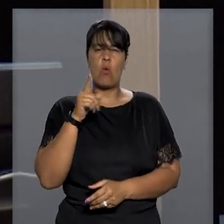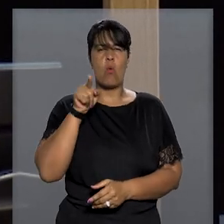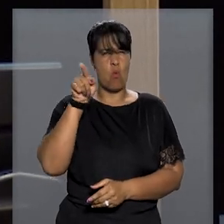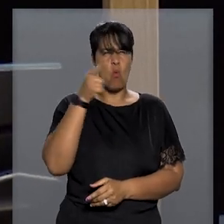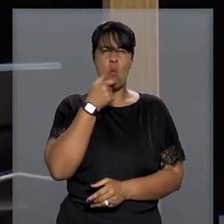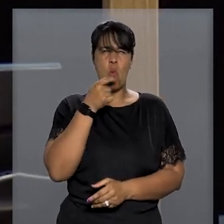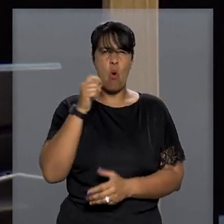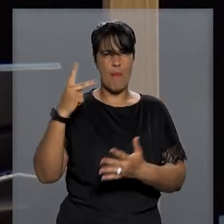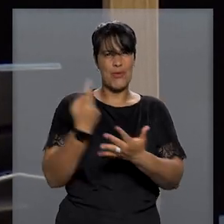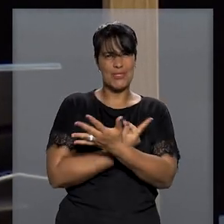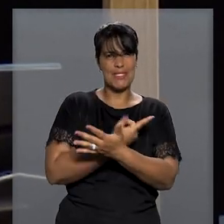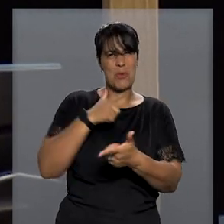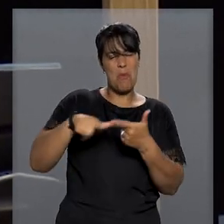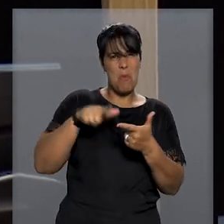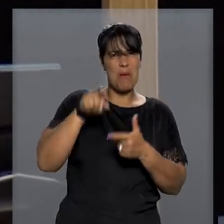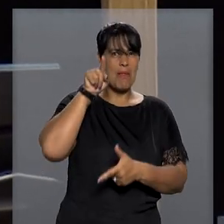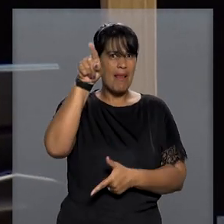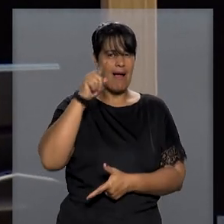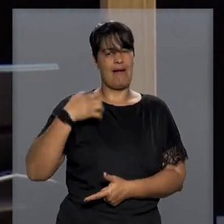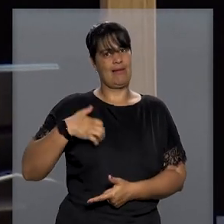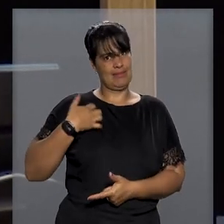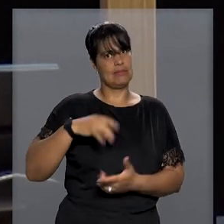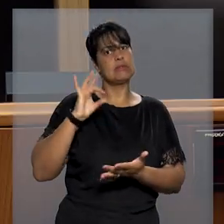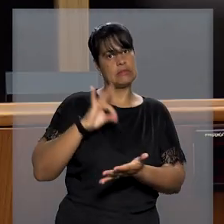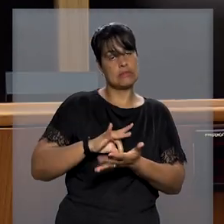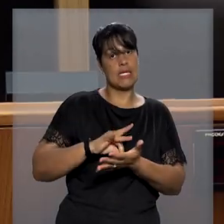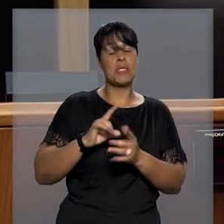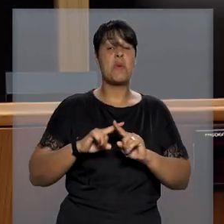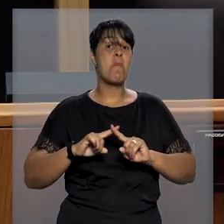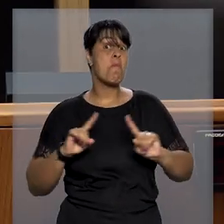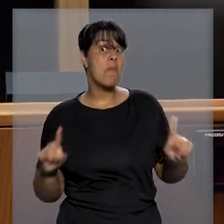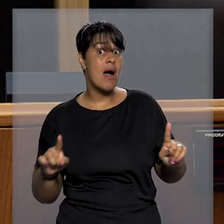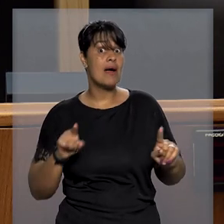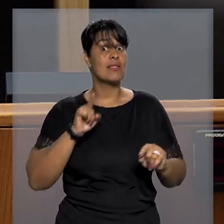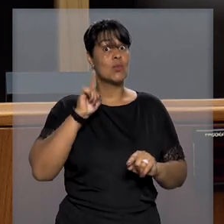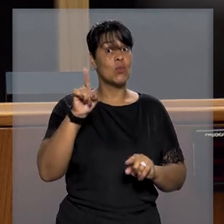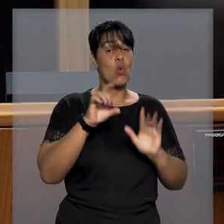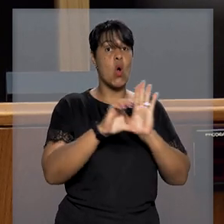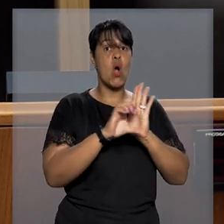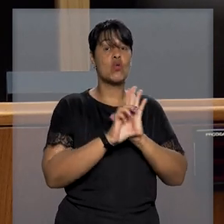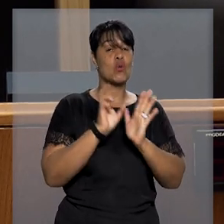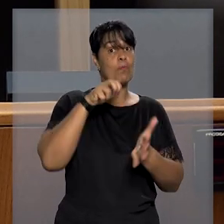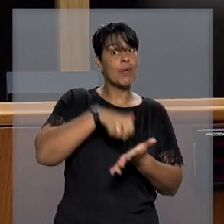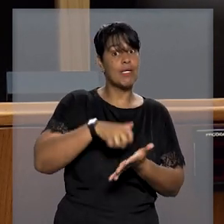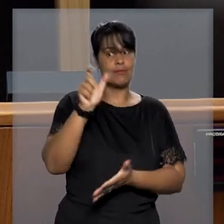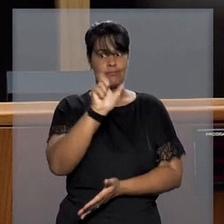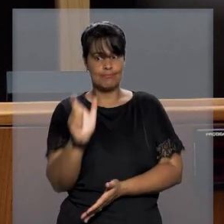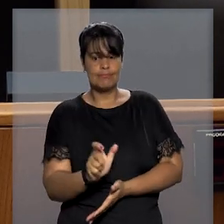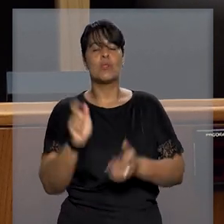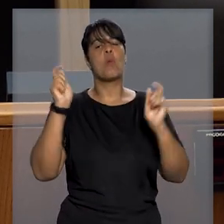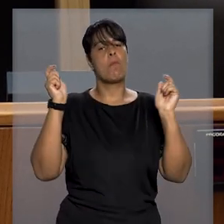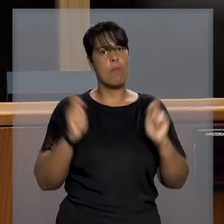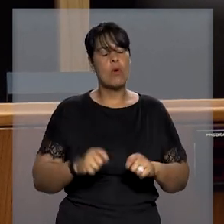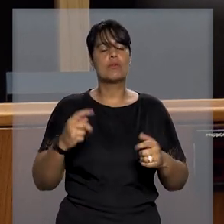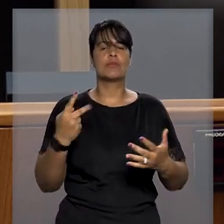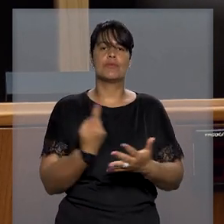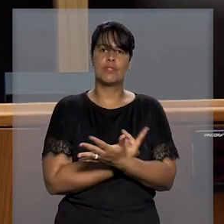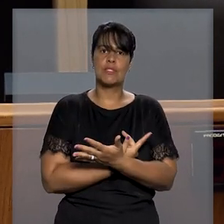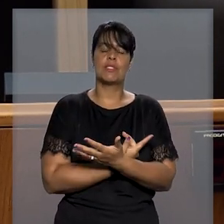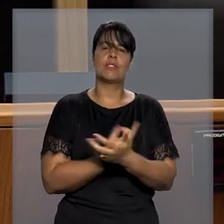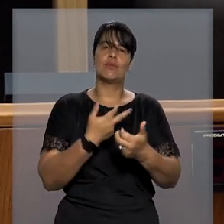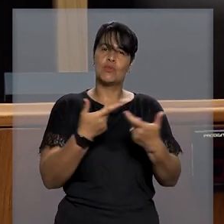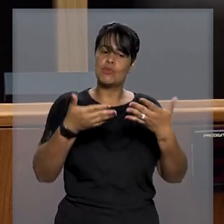homicídios tenham ocorrido na Argentina, o Código Penal italiano confere à justiça do país a competência para o processamento de crimes